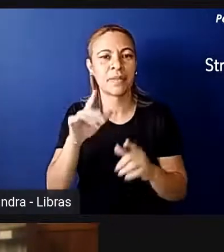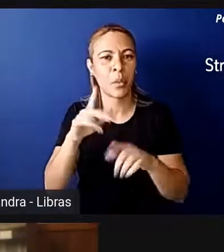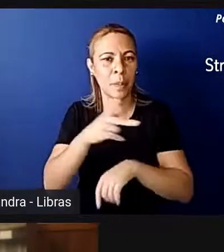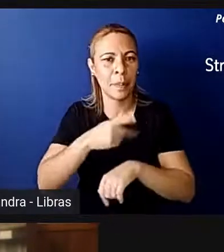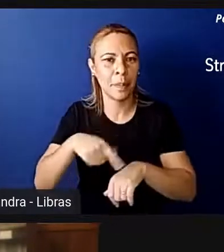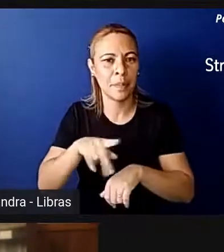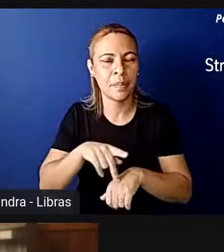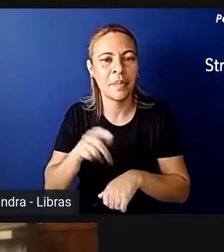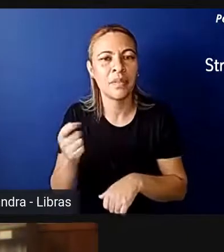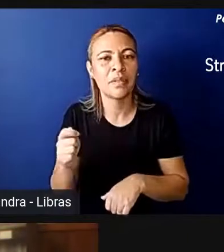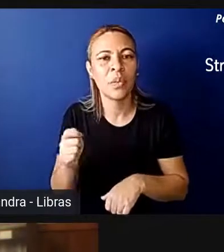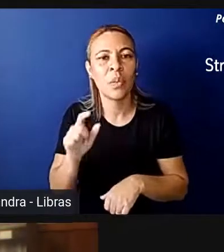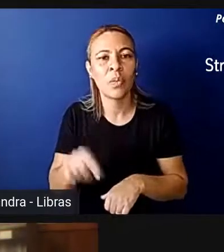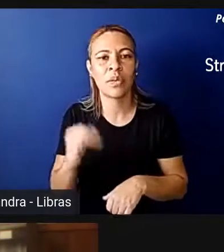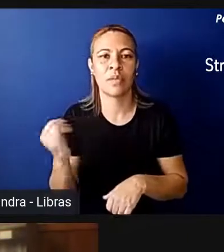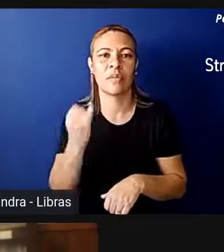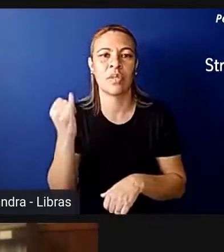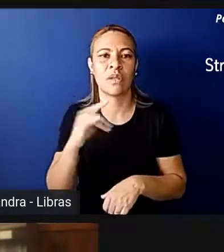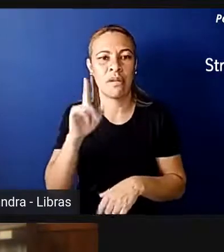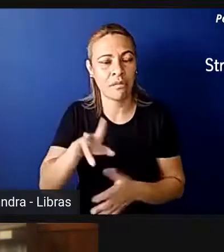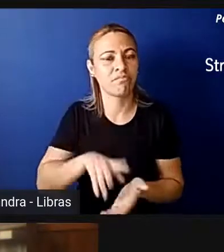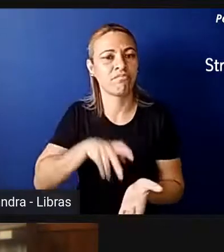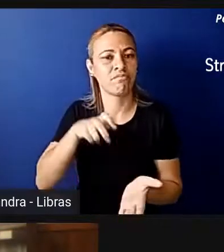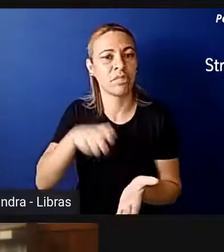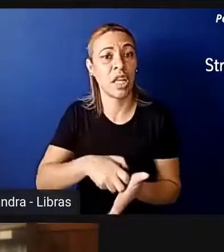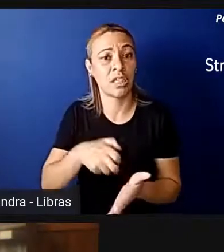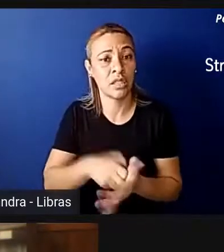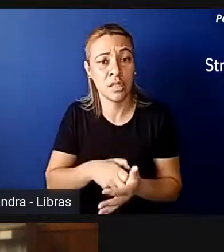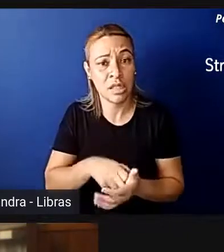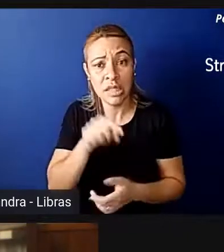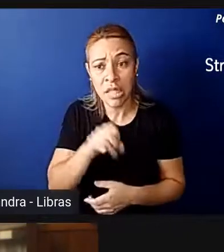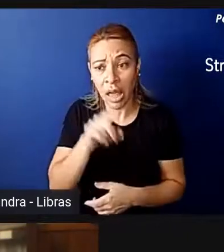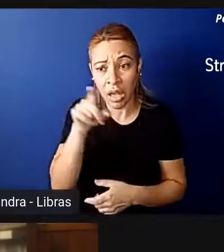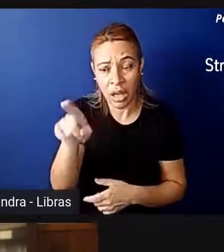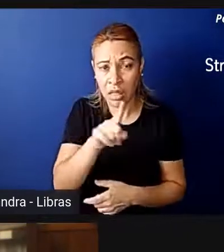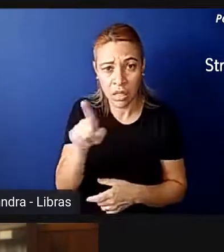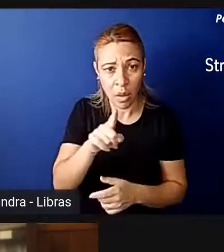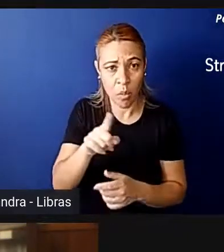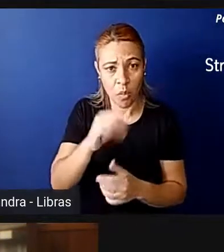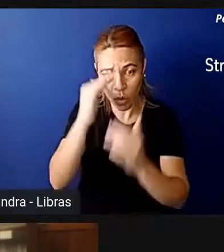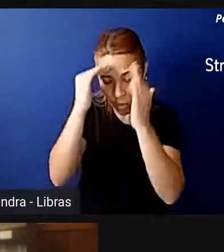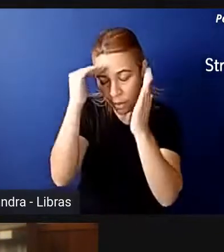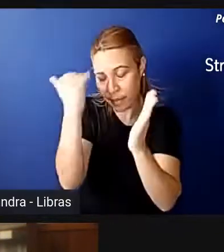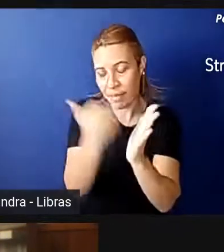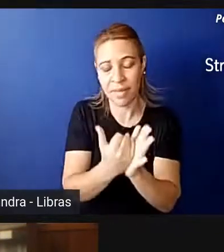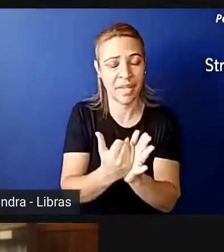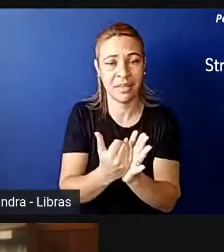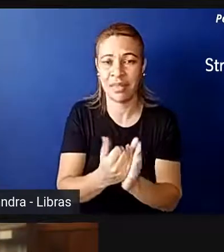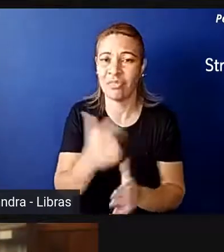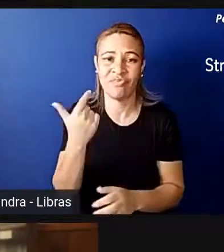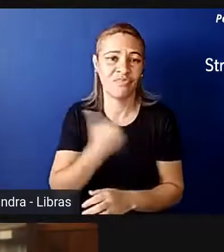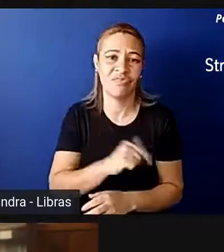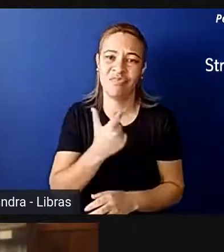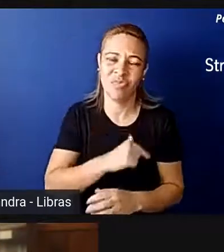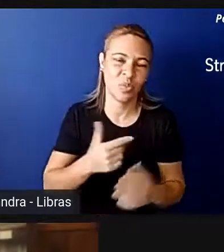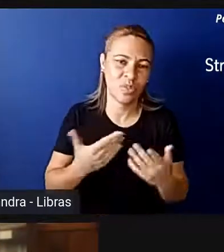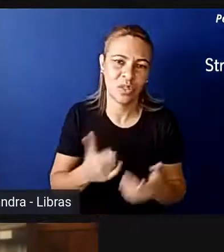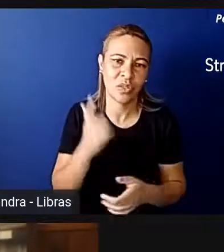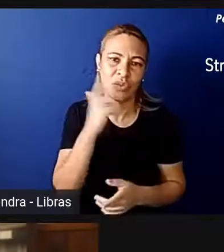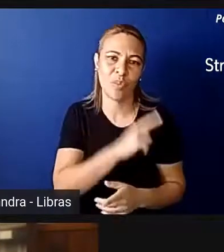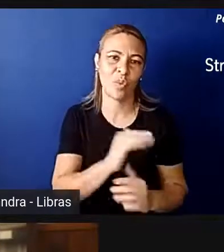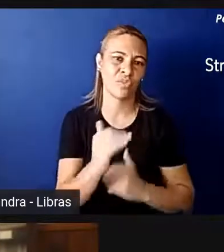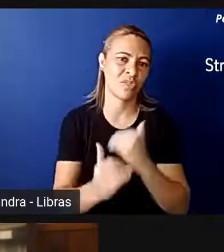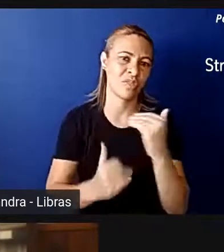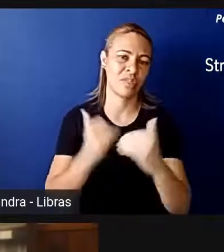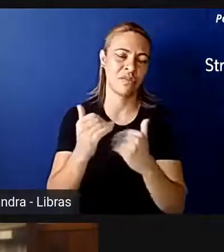fundamental? Sanção para o descumprimento. Sem sanção, não haverá cumprimento, nós não vamos conseguir avançar